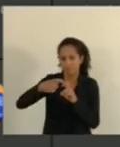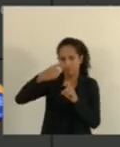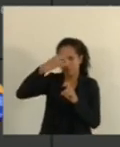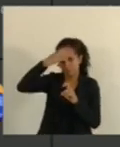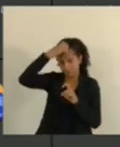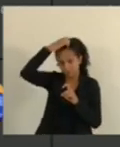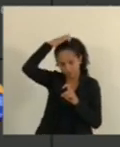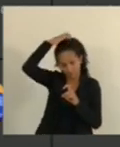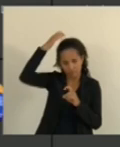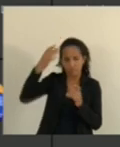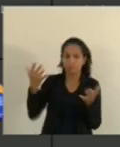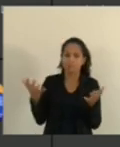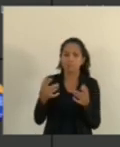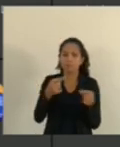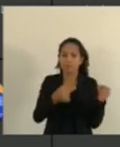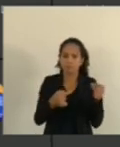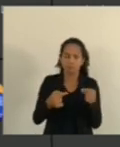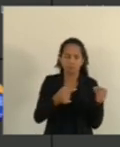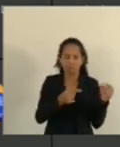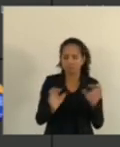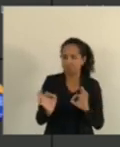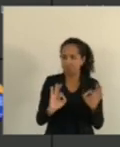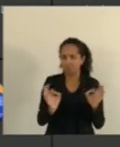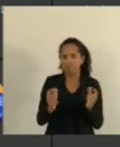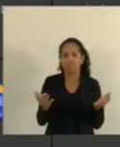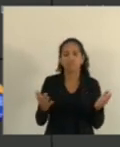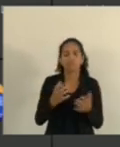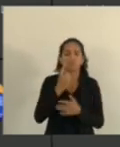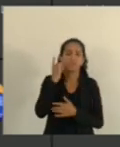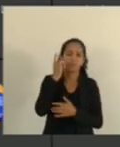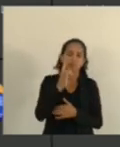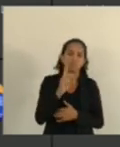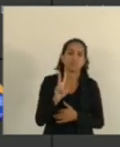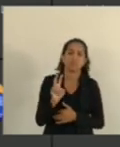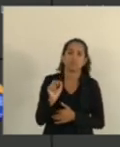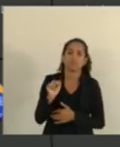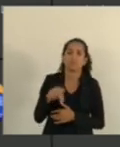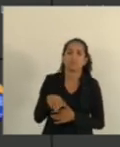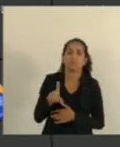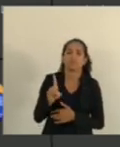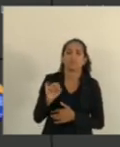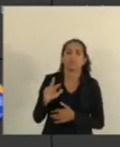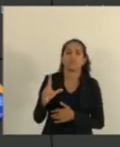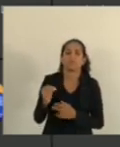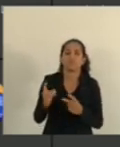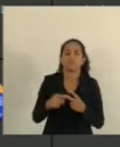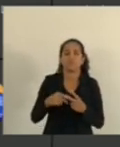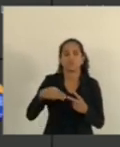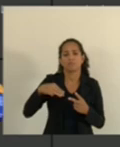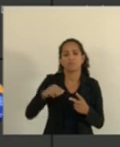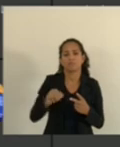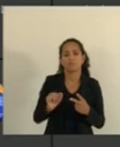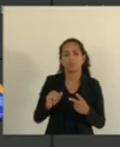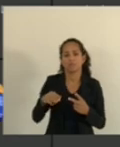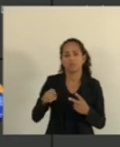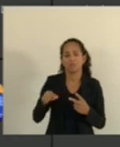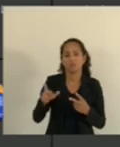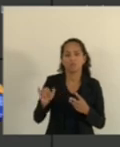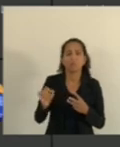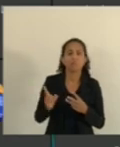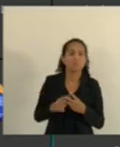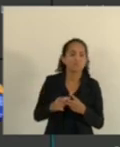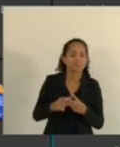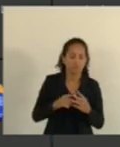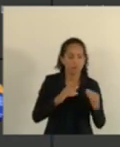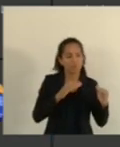colocar a matéria Em discussão Não tenho quem Queira discutir Como voto Deputado Vandinho Leite Deputado Doutor Emílio Mamere Eu